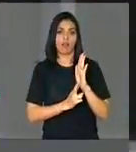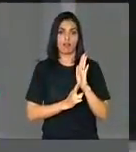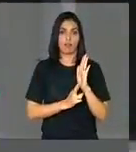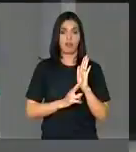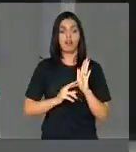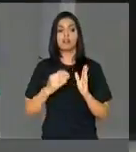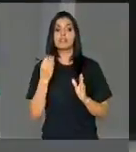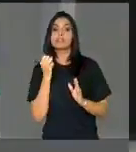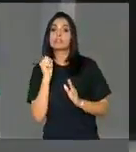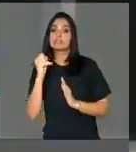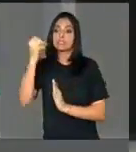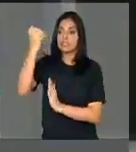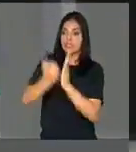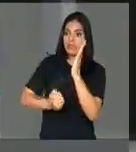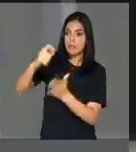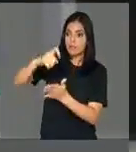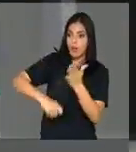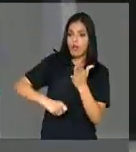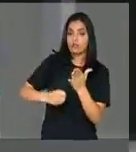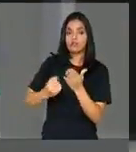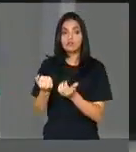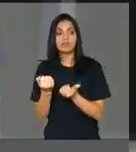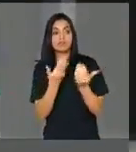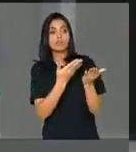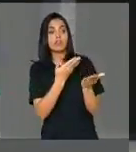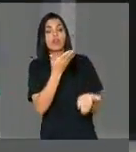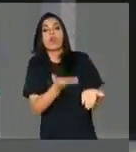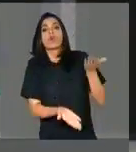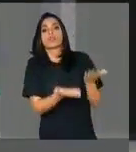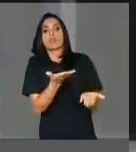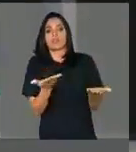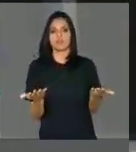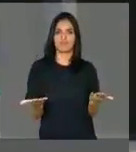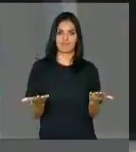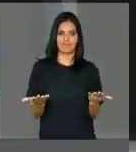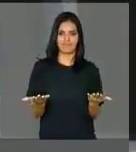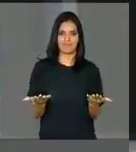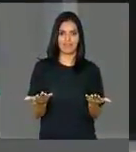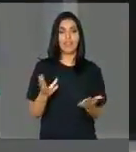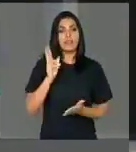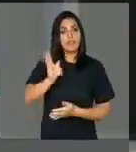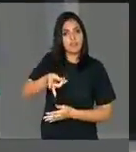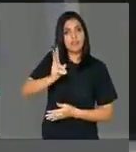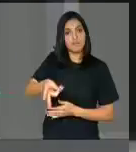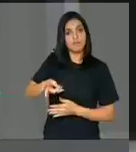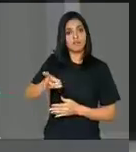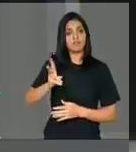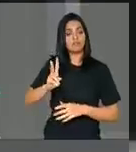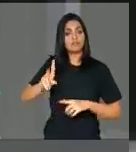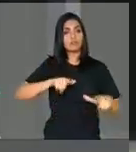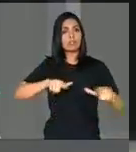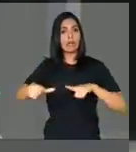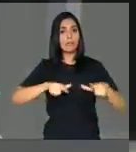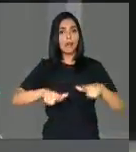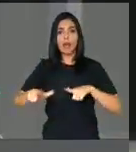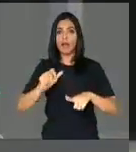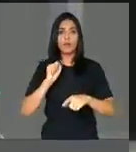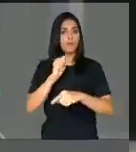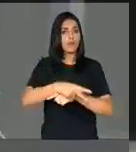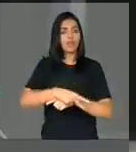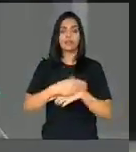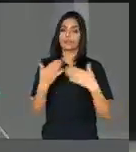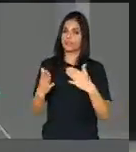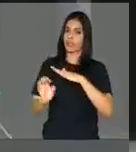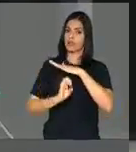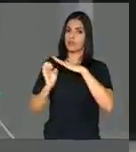as contrapartidas, como inclusive a manutenção de empregos. Não tem sentido uma